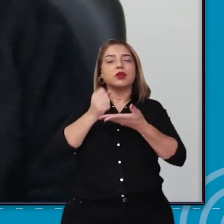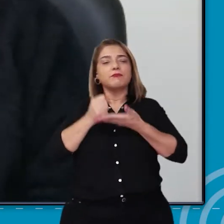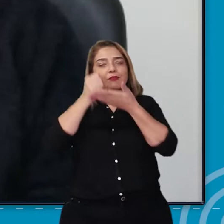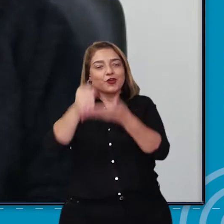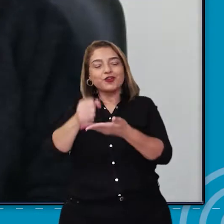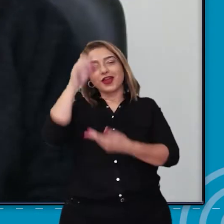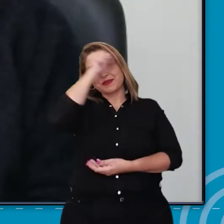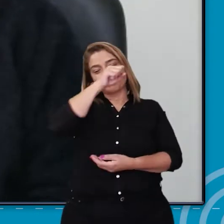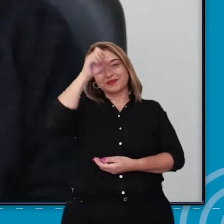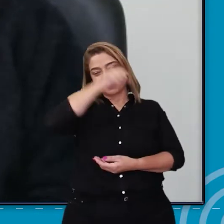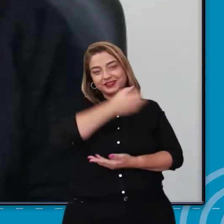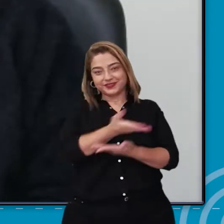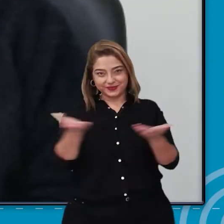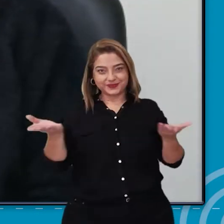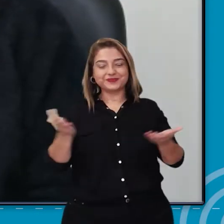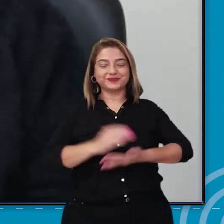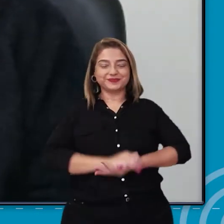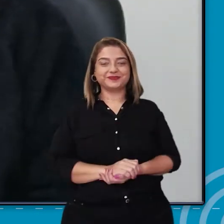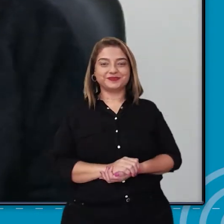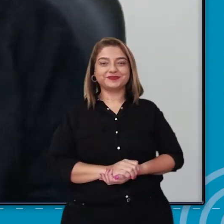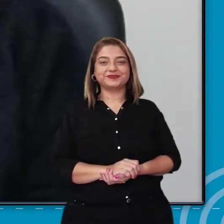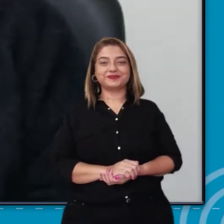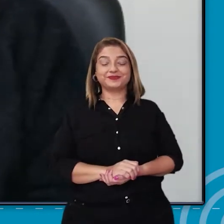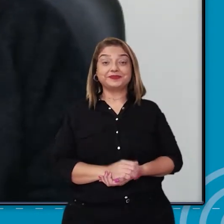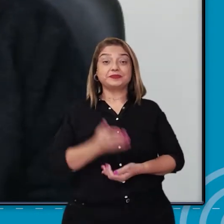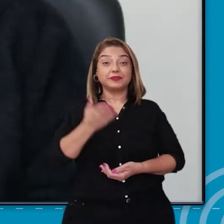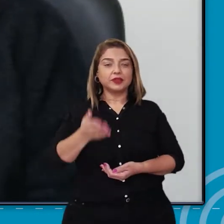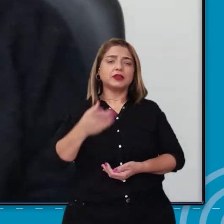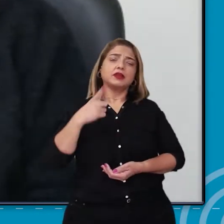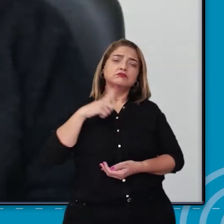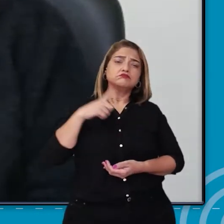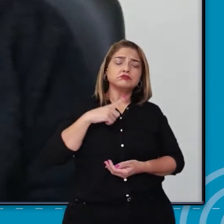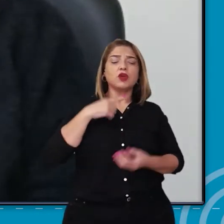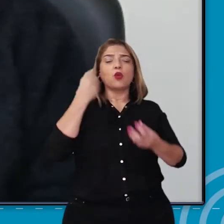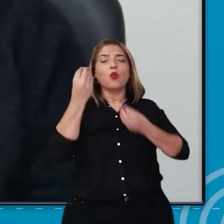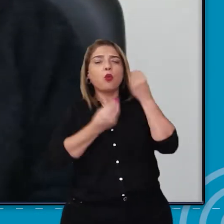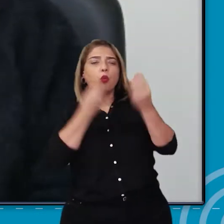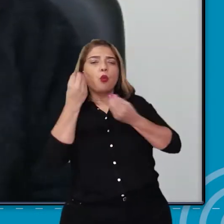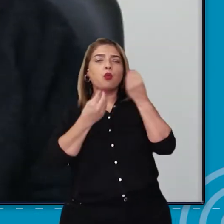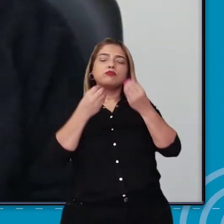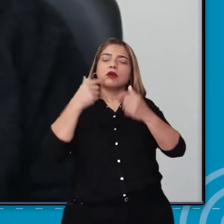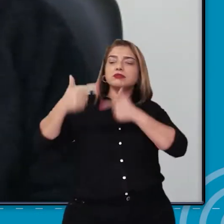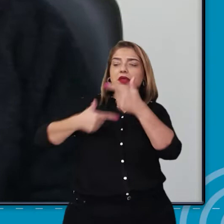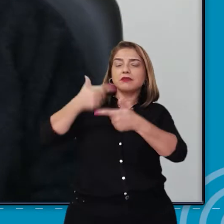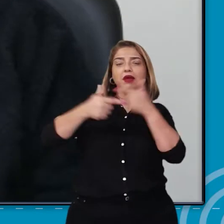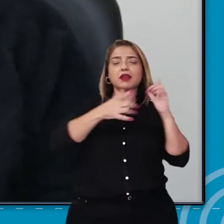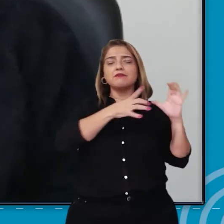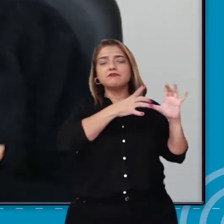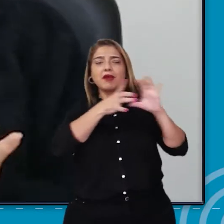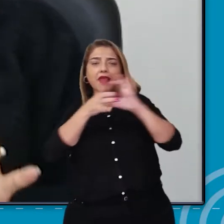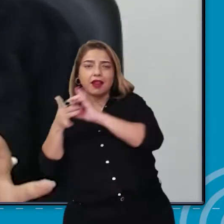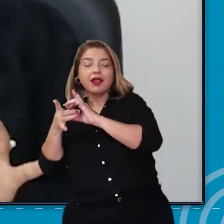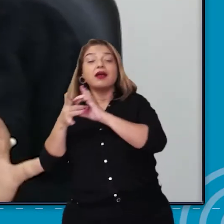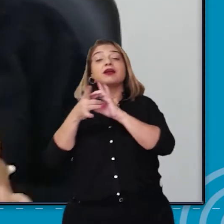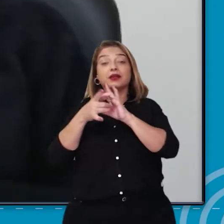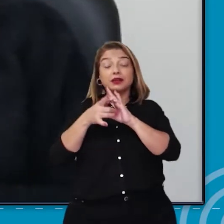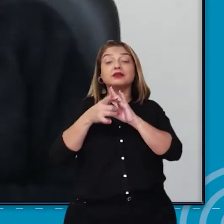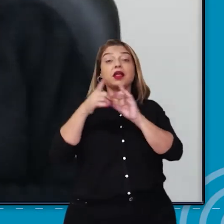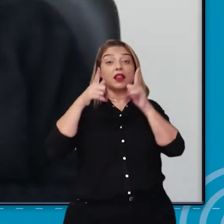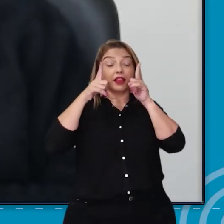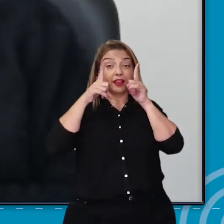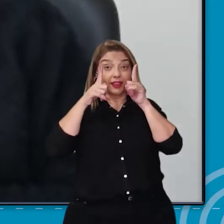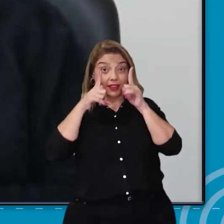aprendizagem delas. Essa construção de conceitos da primeira língua se dá de forma bem